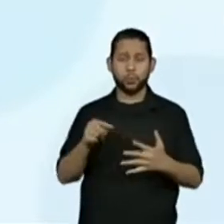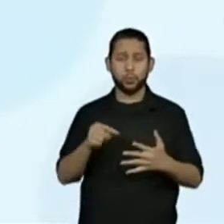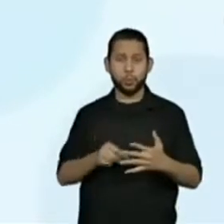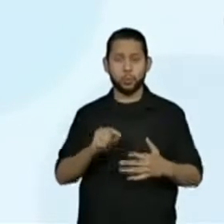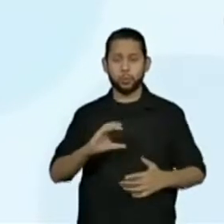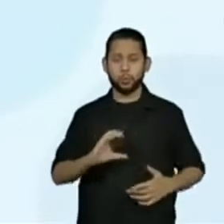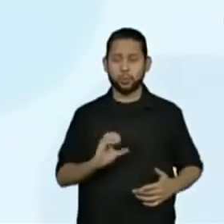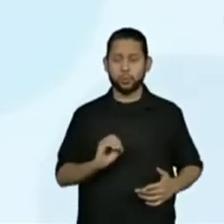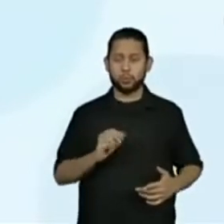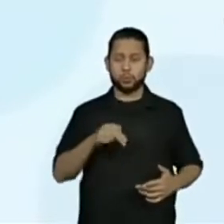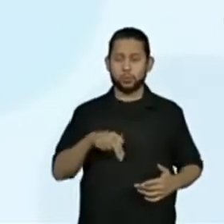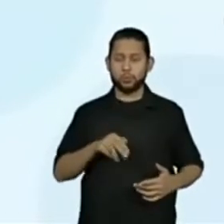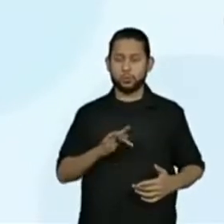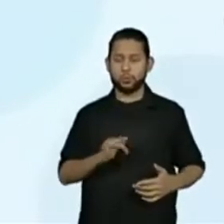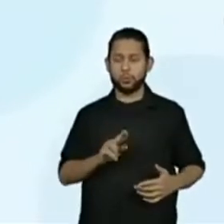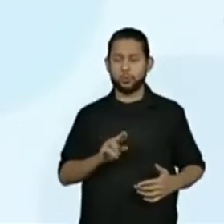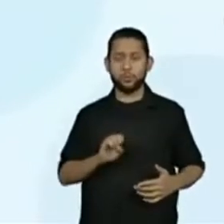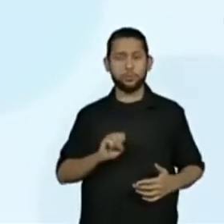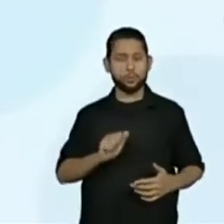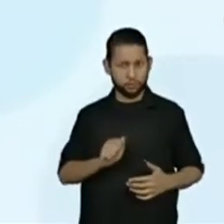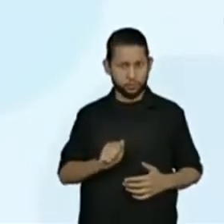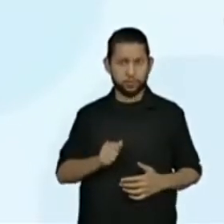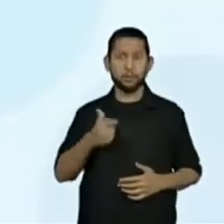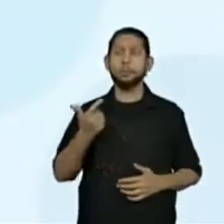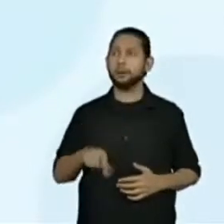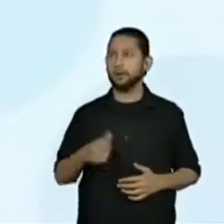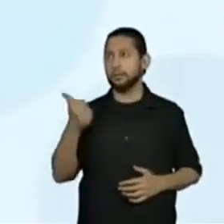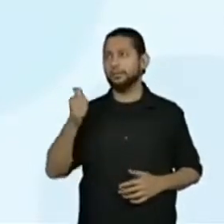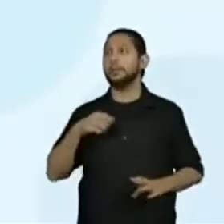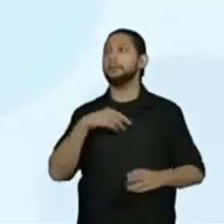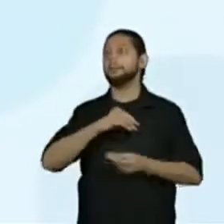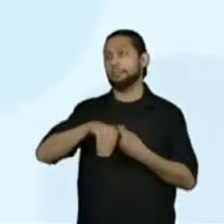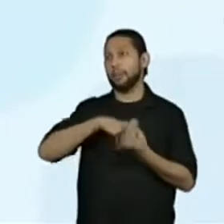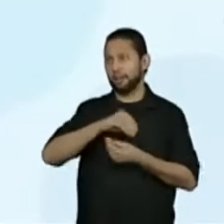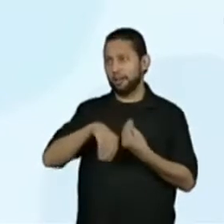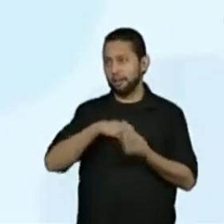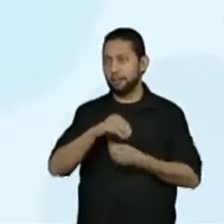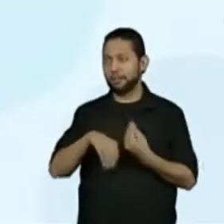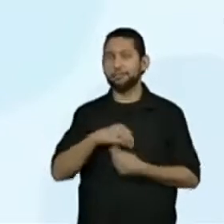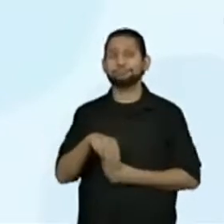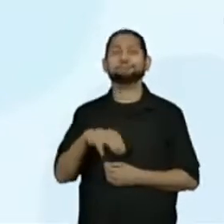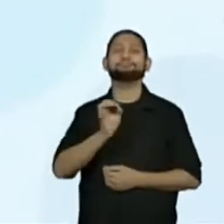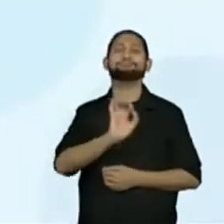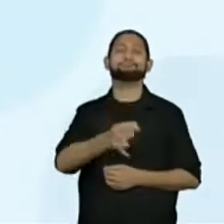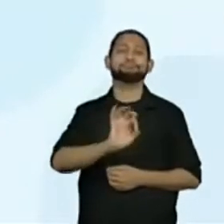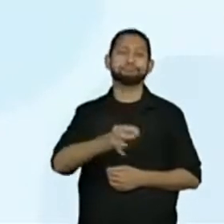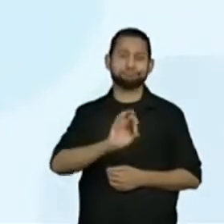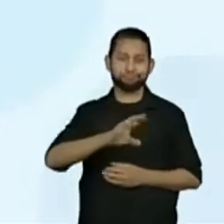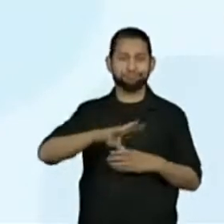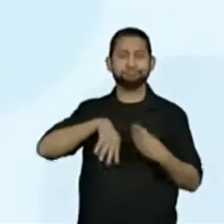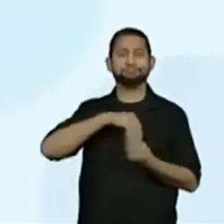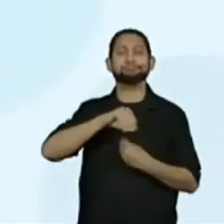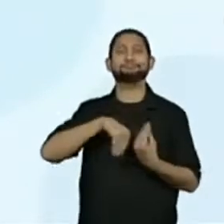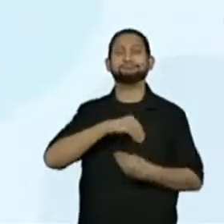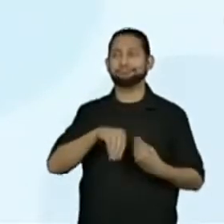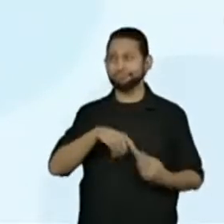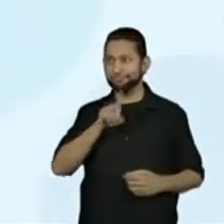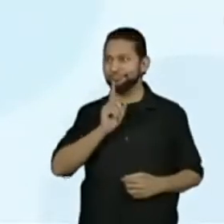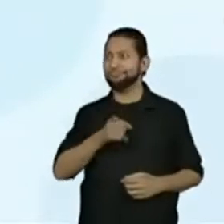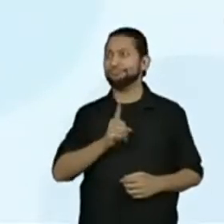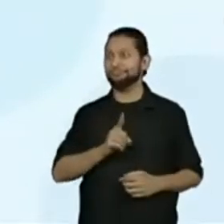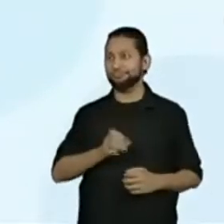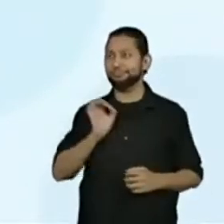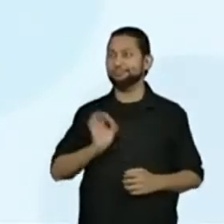O que mais? Está embaralhada. Pô, Patrícia. Legal, é exatamente isso. O pessoal